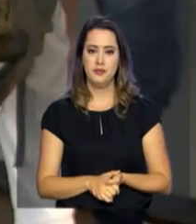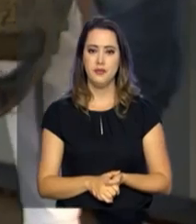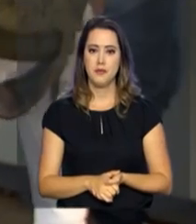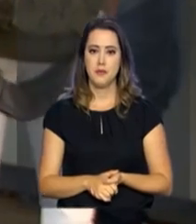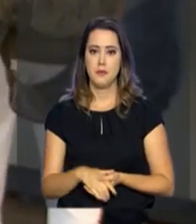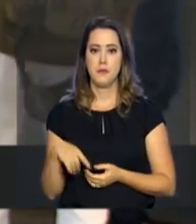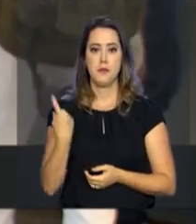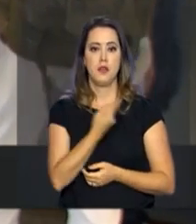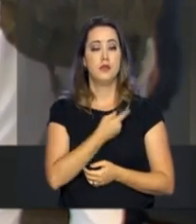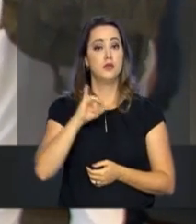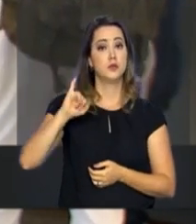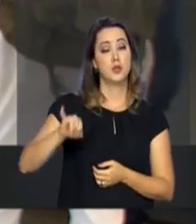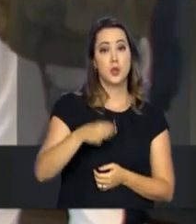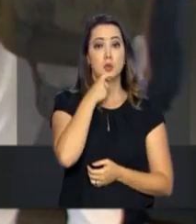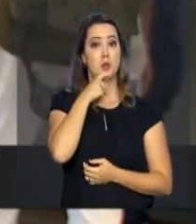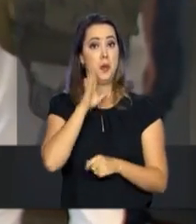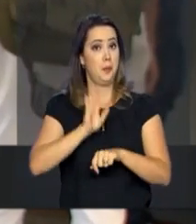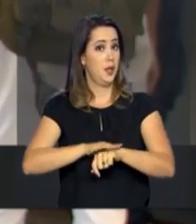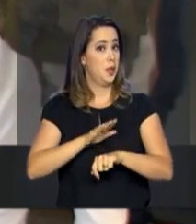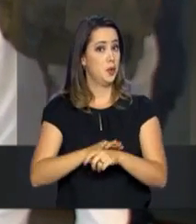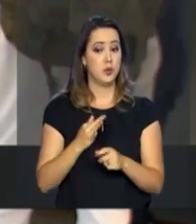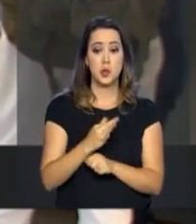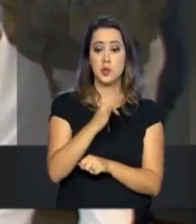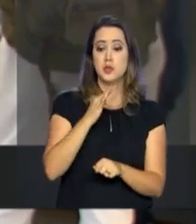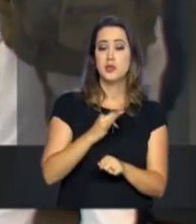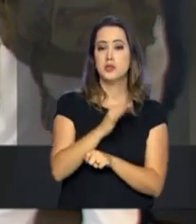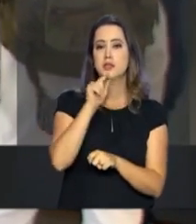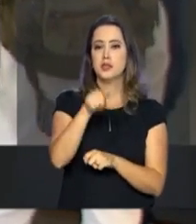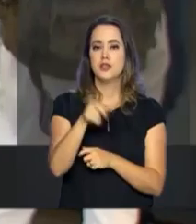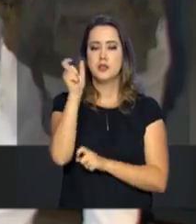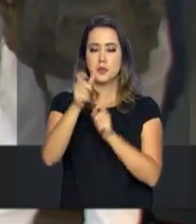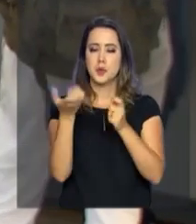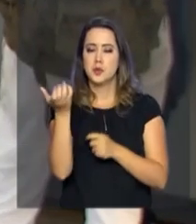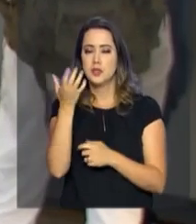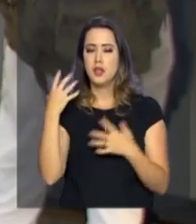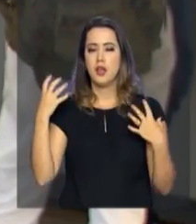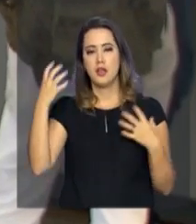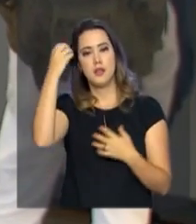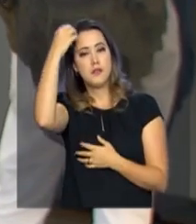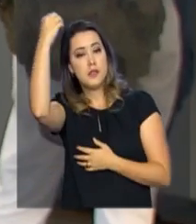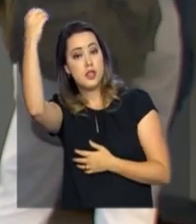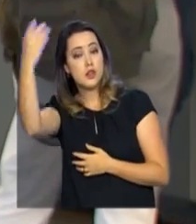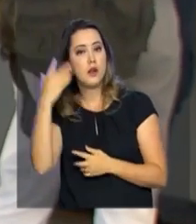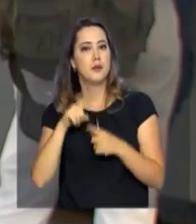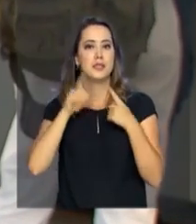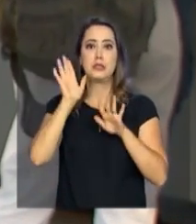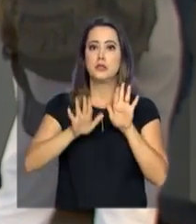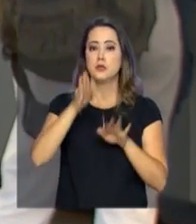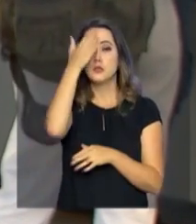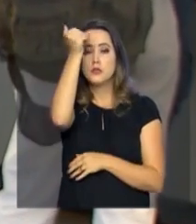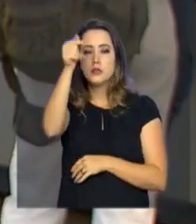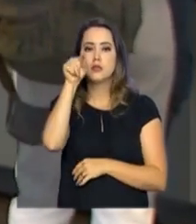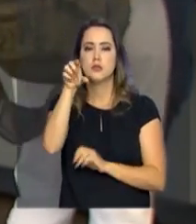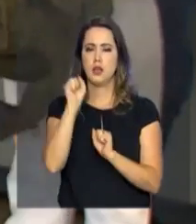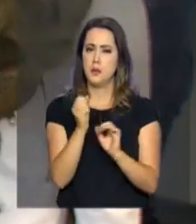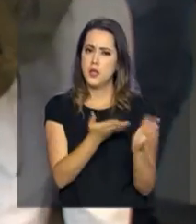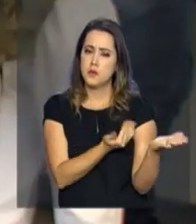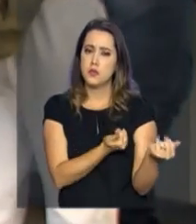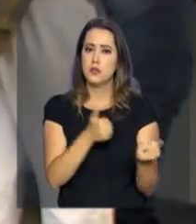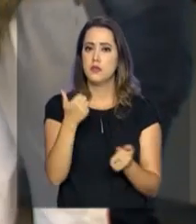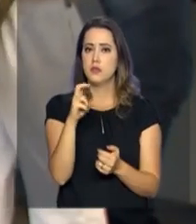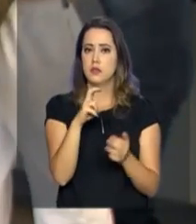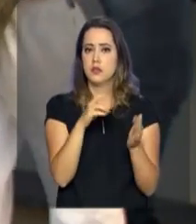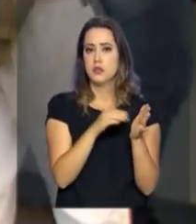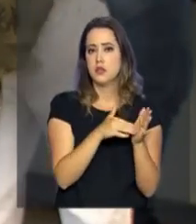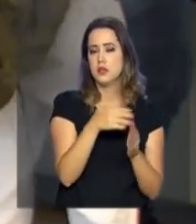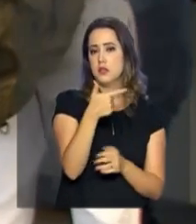Estamos em julho, época de férias. As pessoas aproveitam para viajar, mas o que muitos não sabem é que jovens entre 15 e